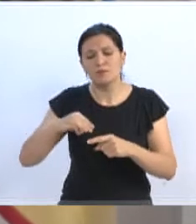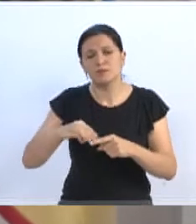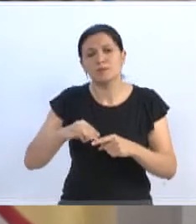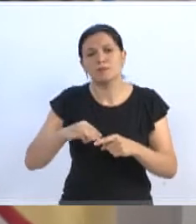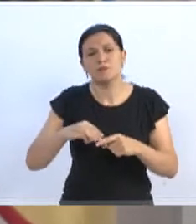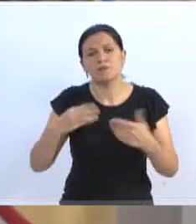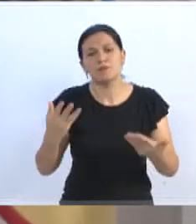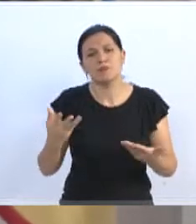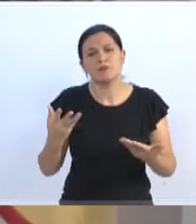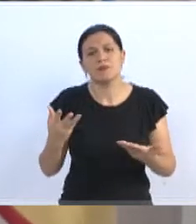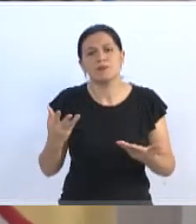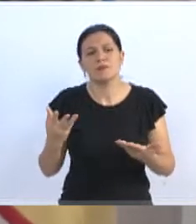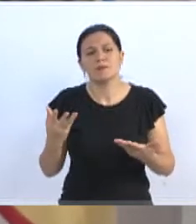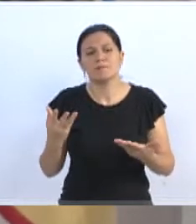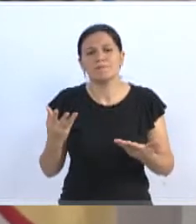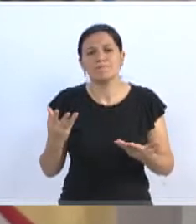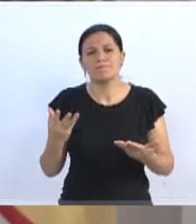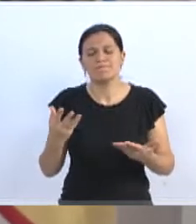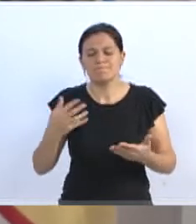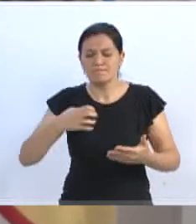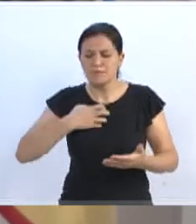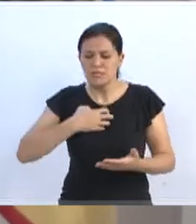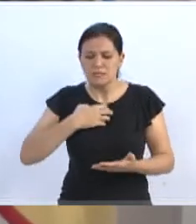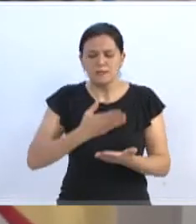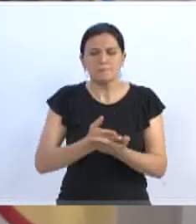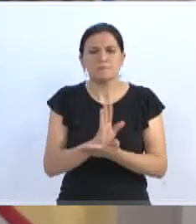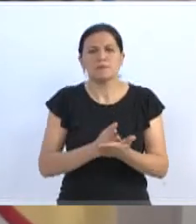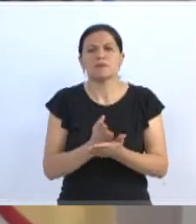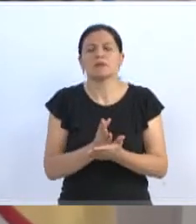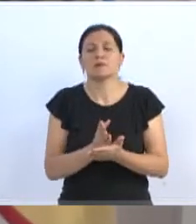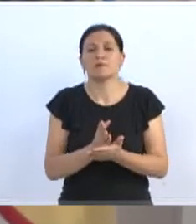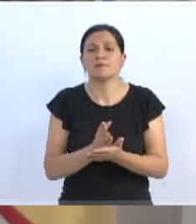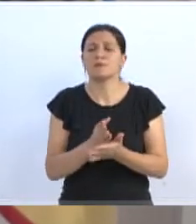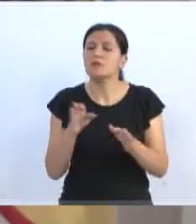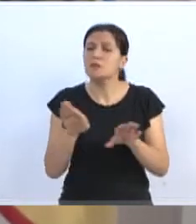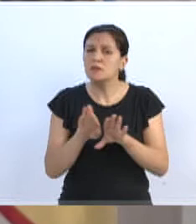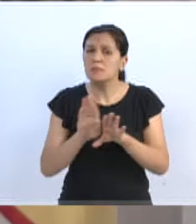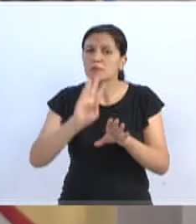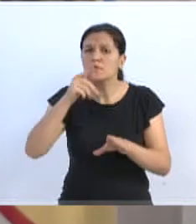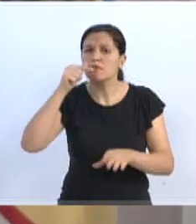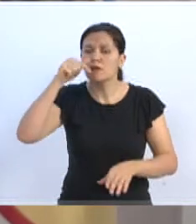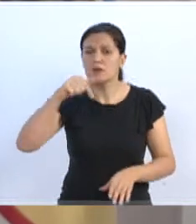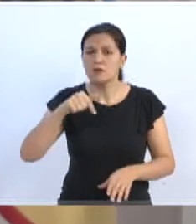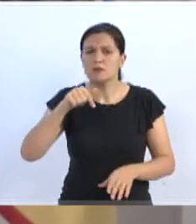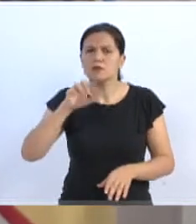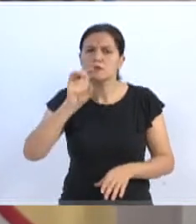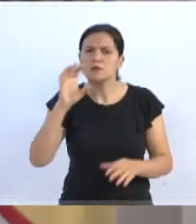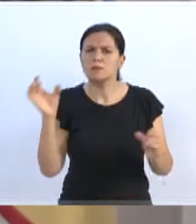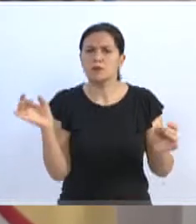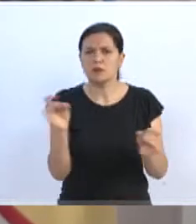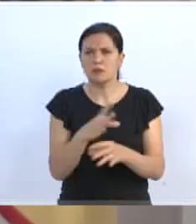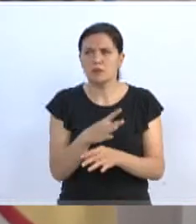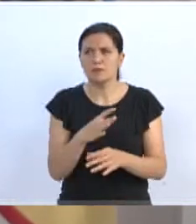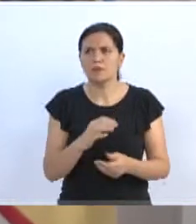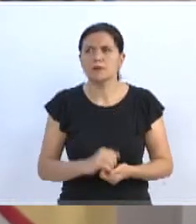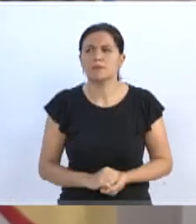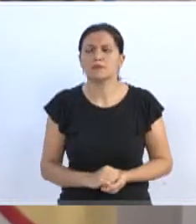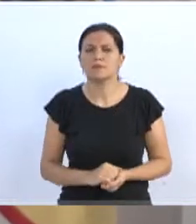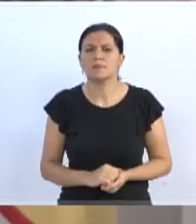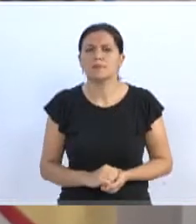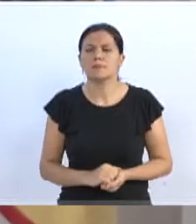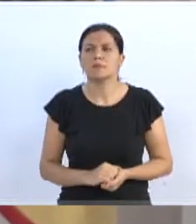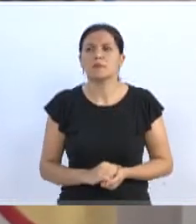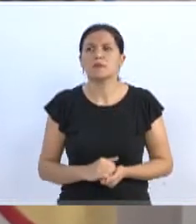quadro de absoluto desconforto. E queria, simplesmente, aqui, falar também, e só para terminar, presidente, mas dizer que